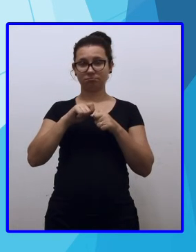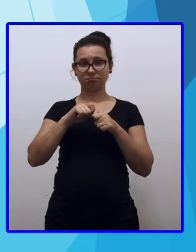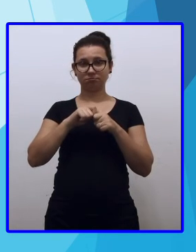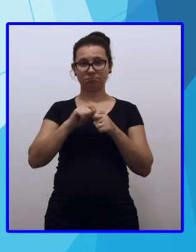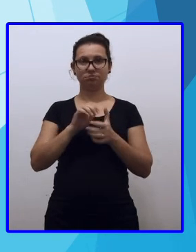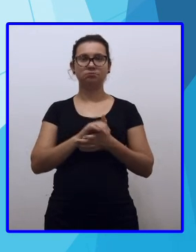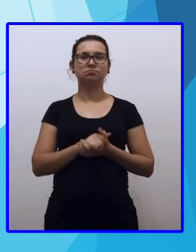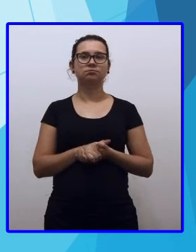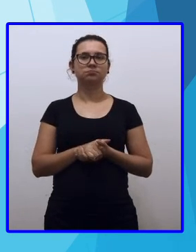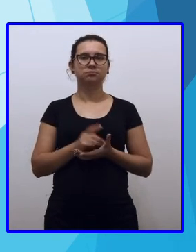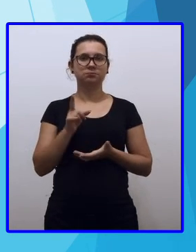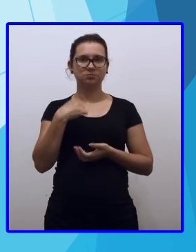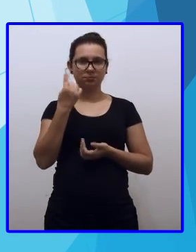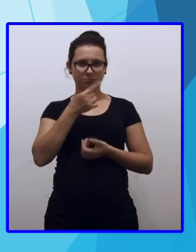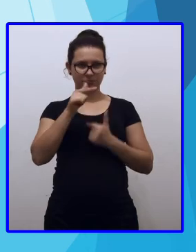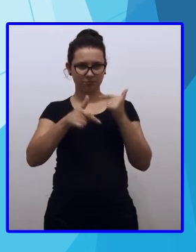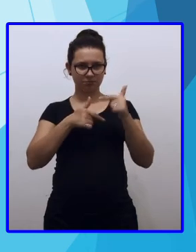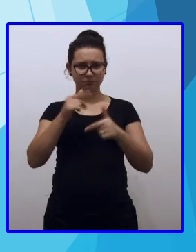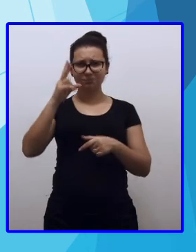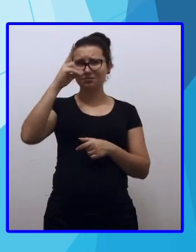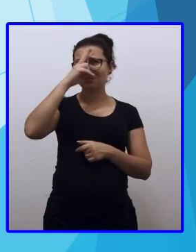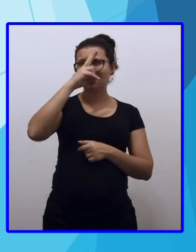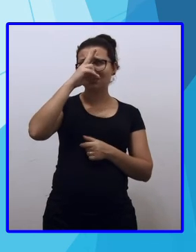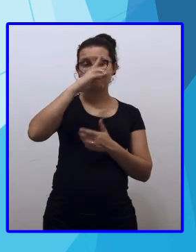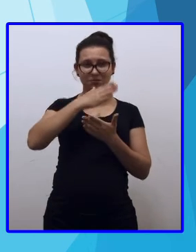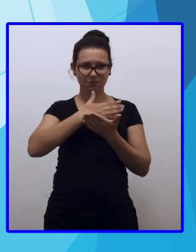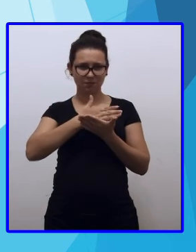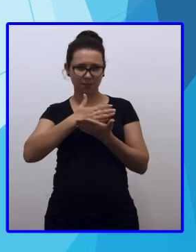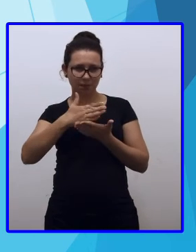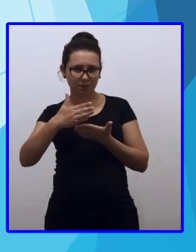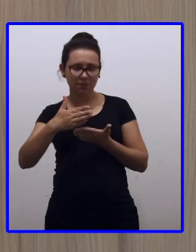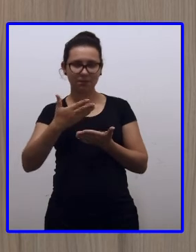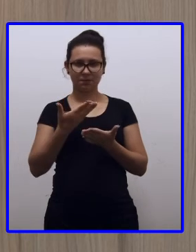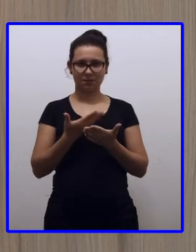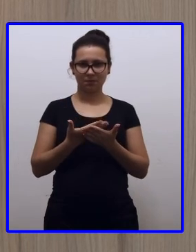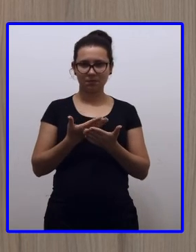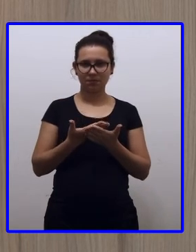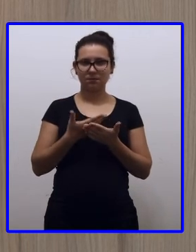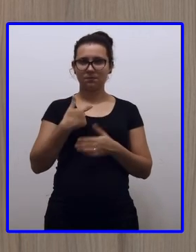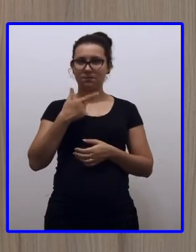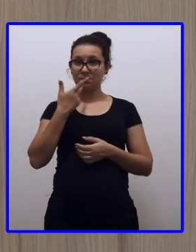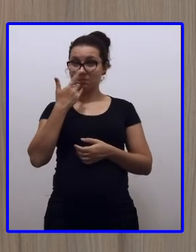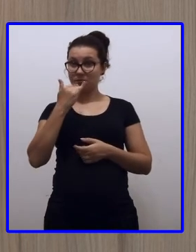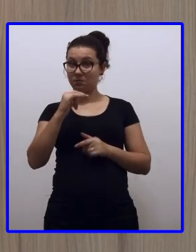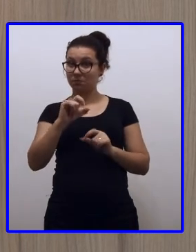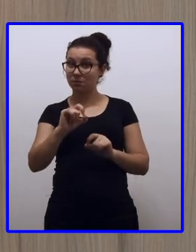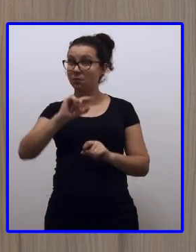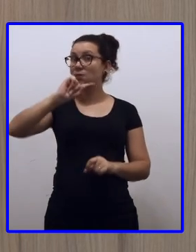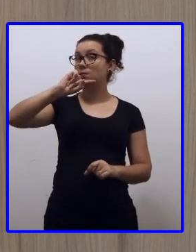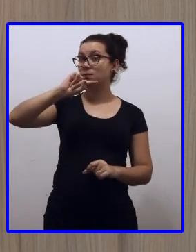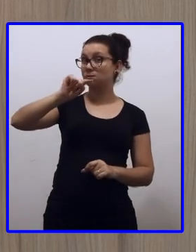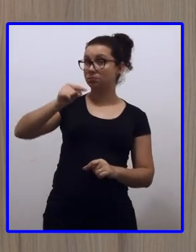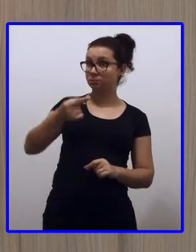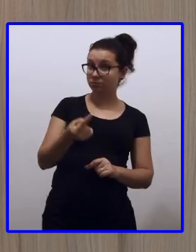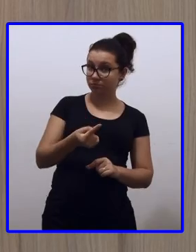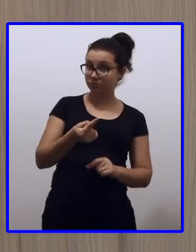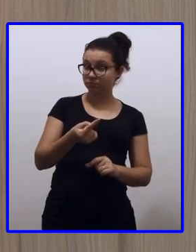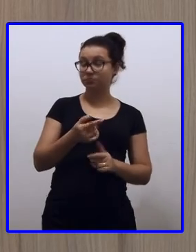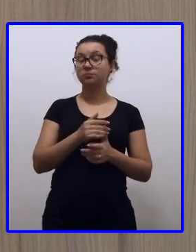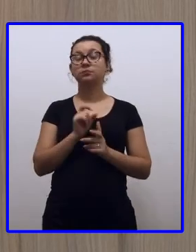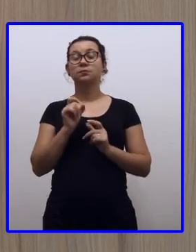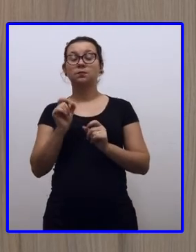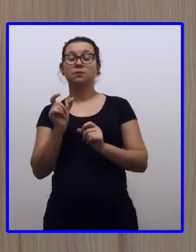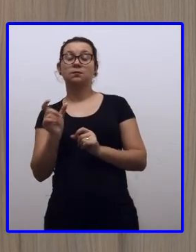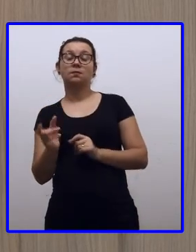Nós vamos trabalhar... Então, se lembra lá no comecinho dessa aula que eu falei da vírgula, que mostrava o que vinha